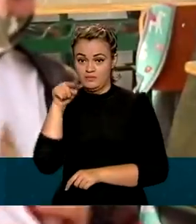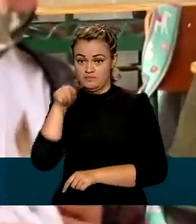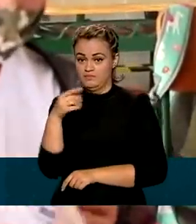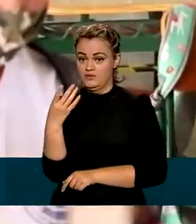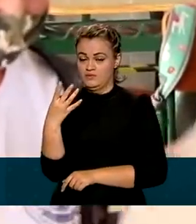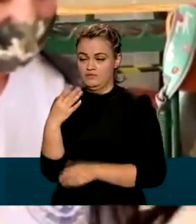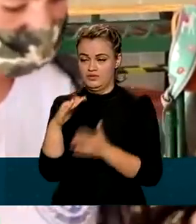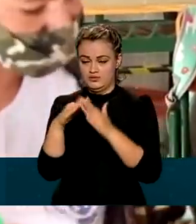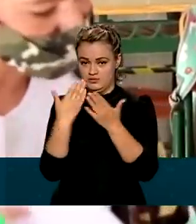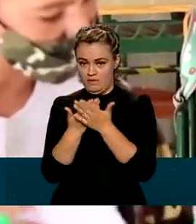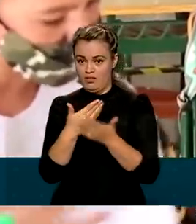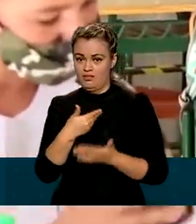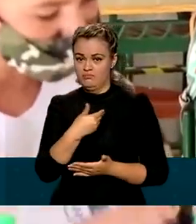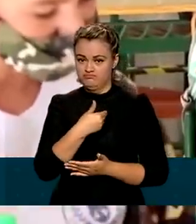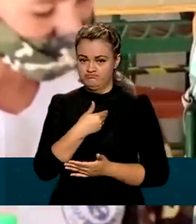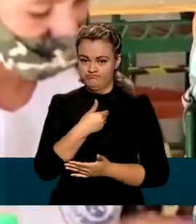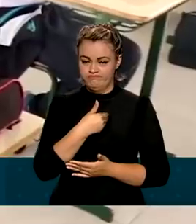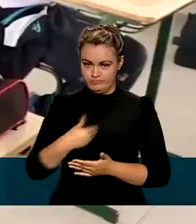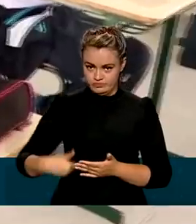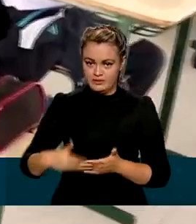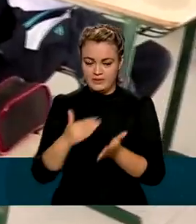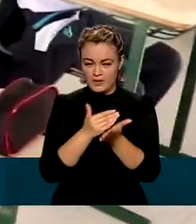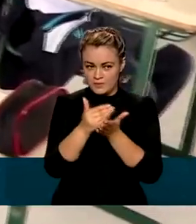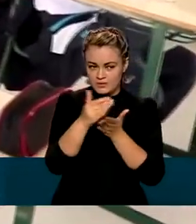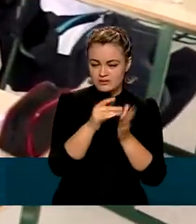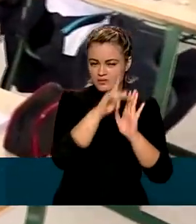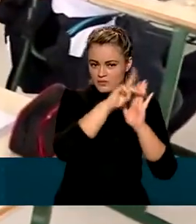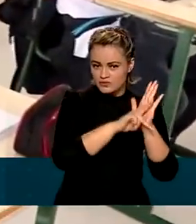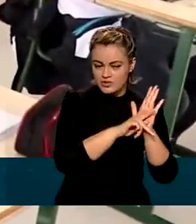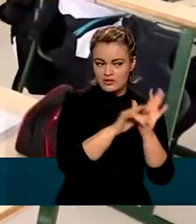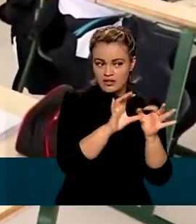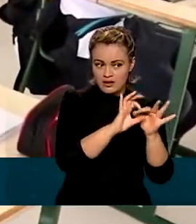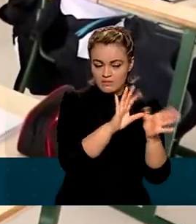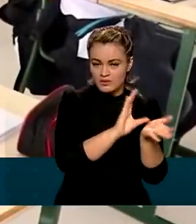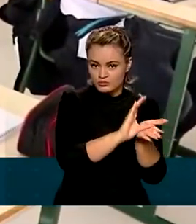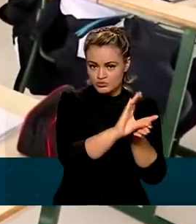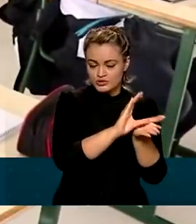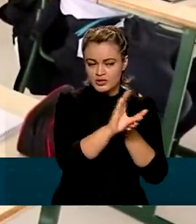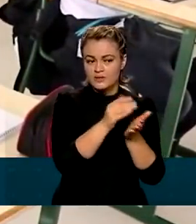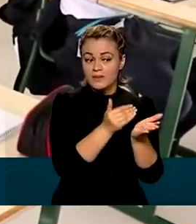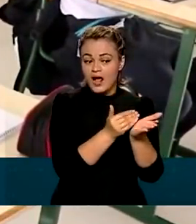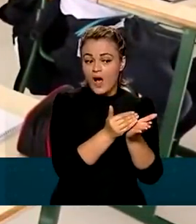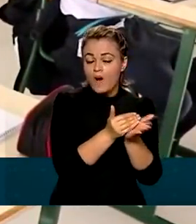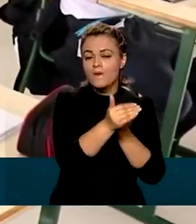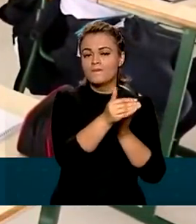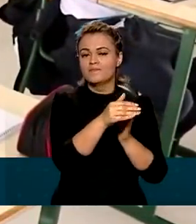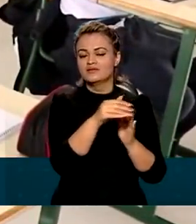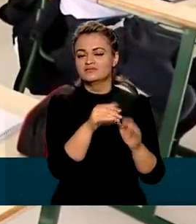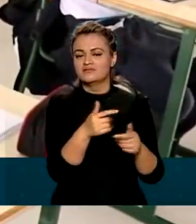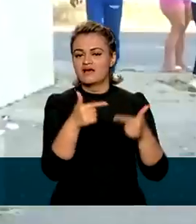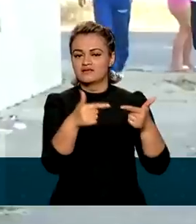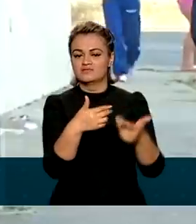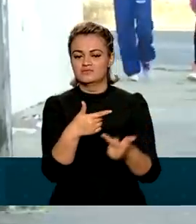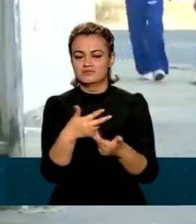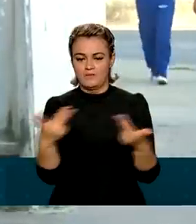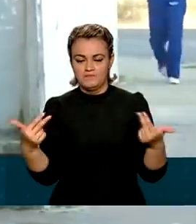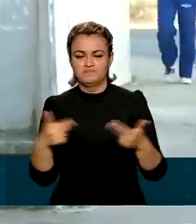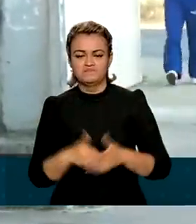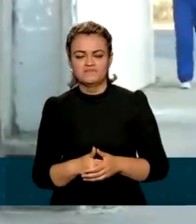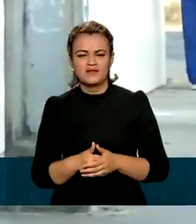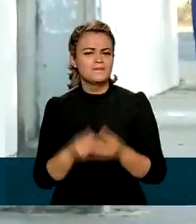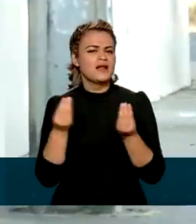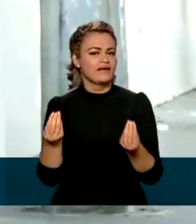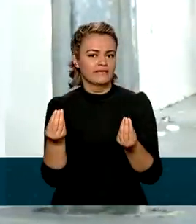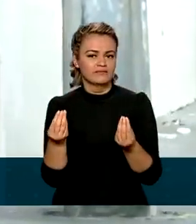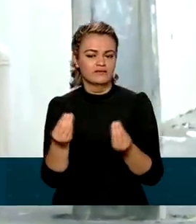públicas para iniciar o projeto piloto e liberou recursos financeiros para dar início às primeiras ações. A ideia